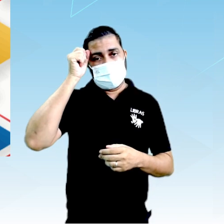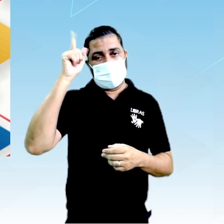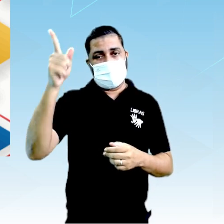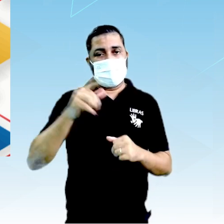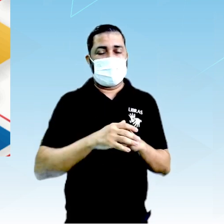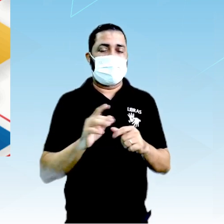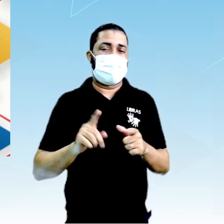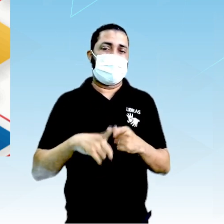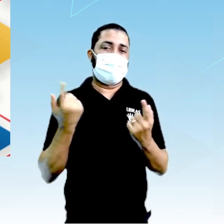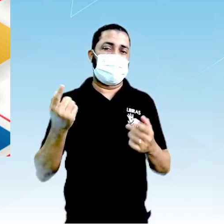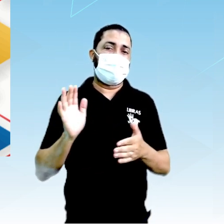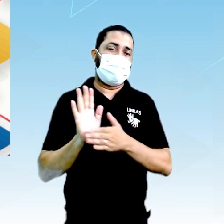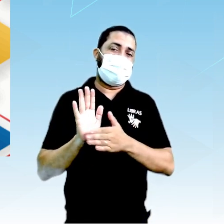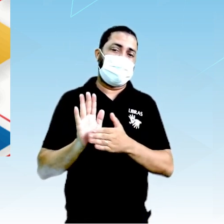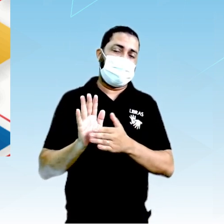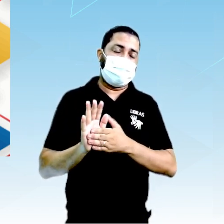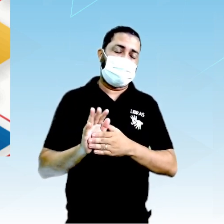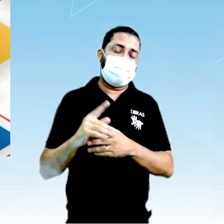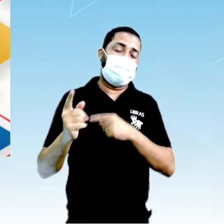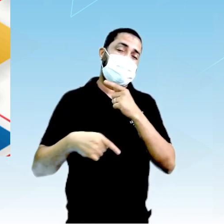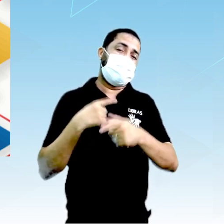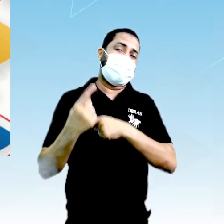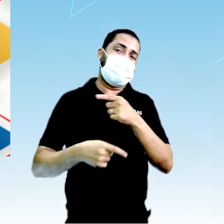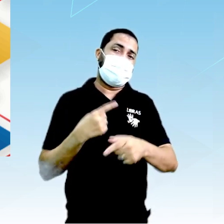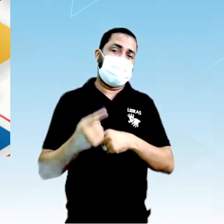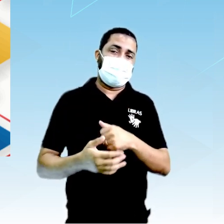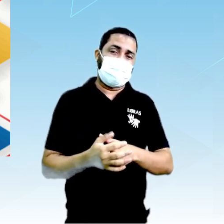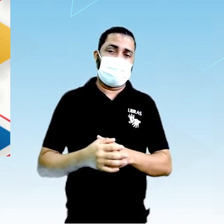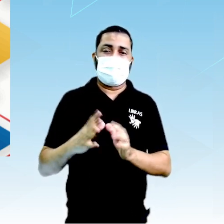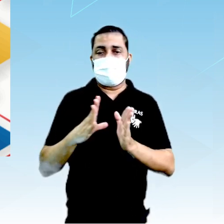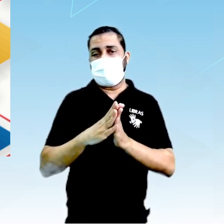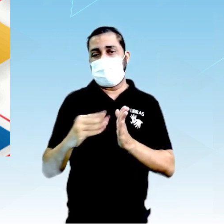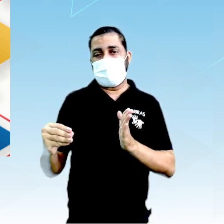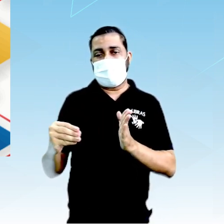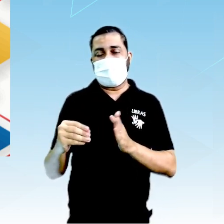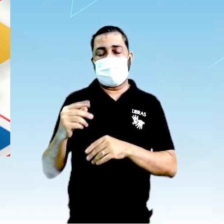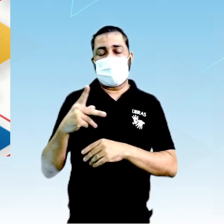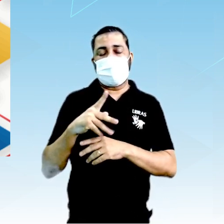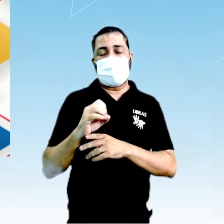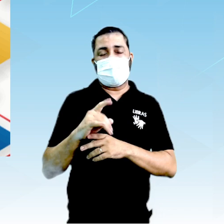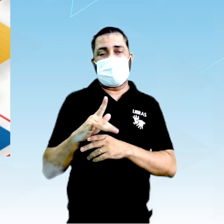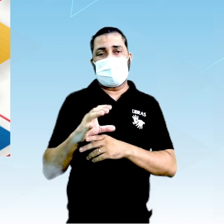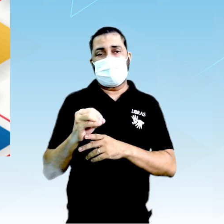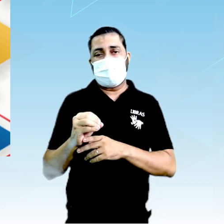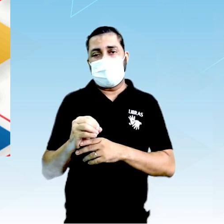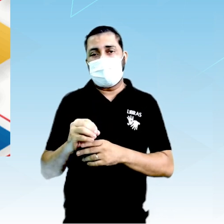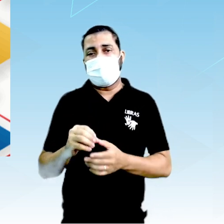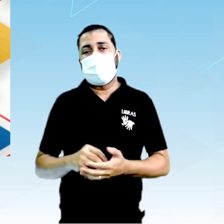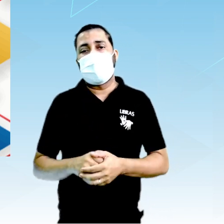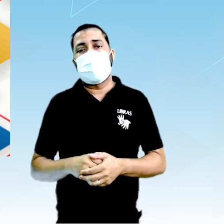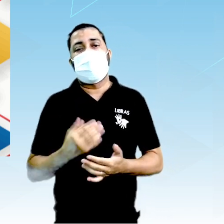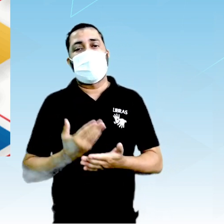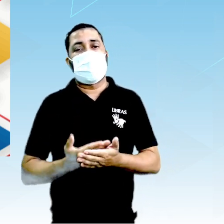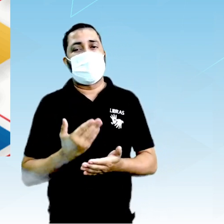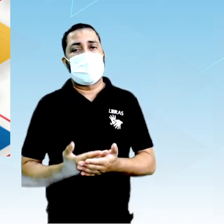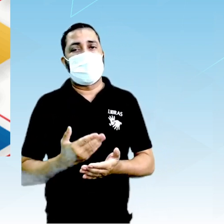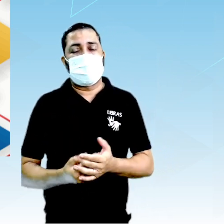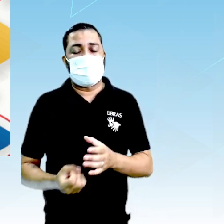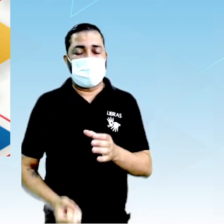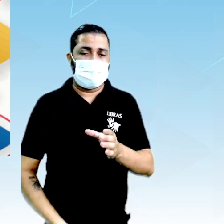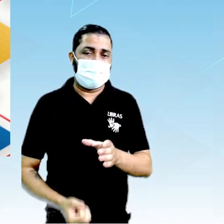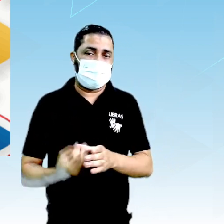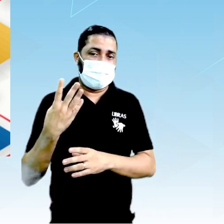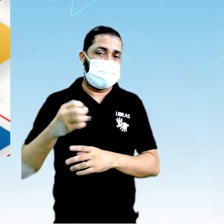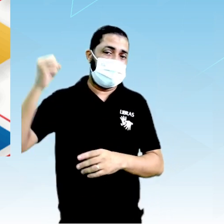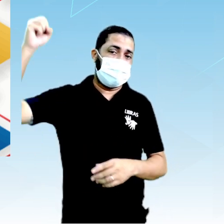mas proposta apenas depois, o modelo de Bohr se propõe a estudar a emissão de